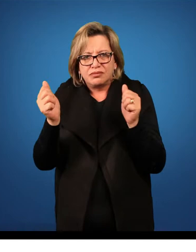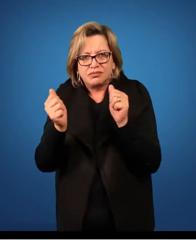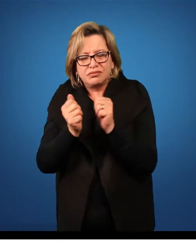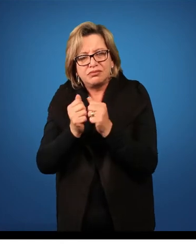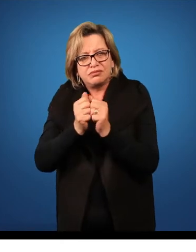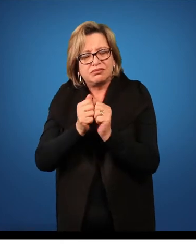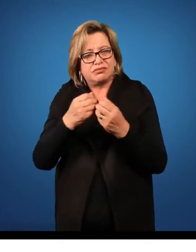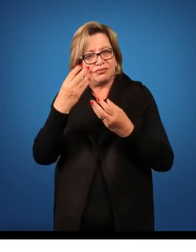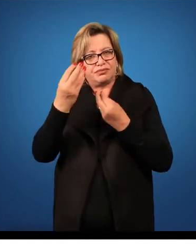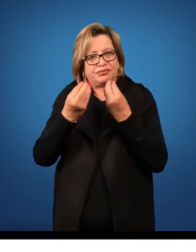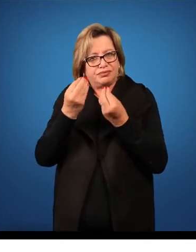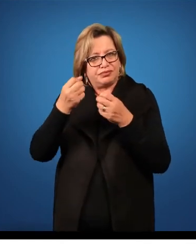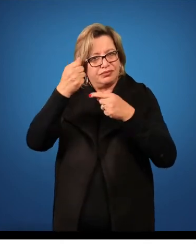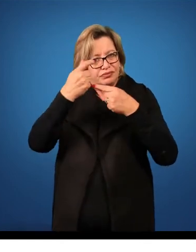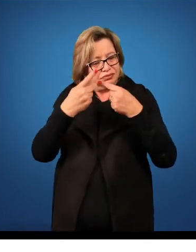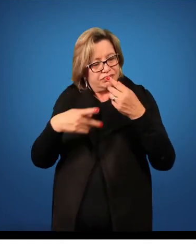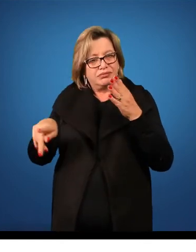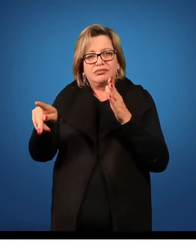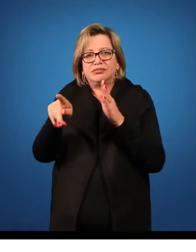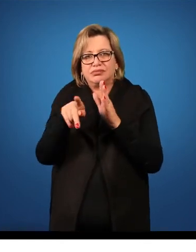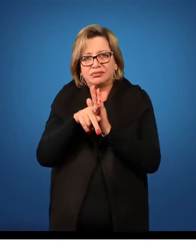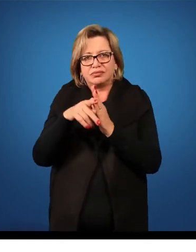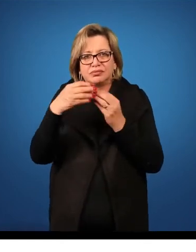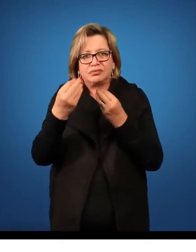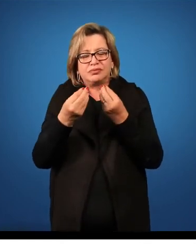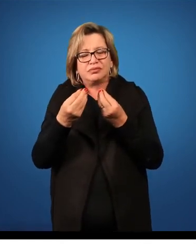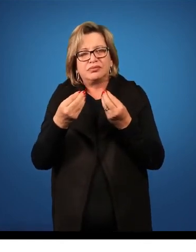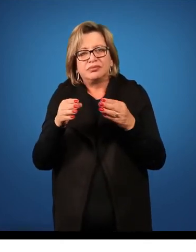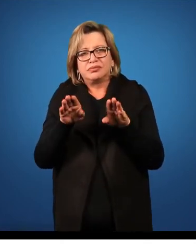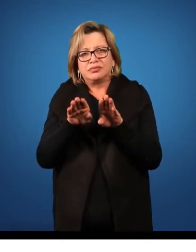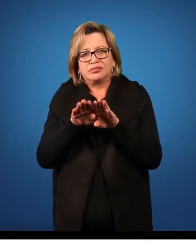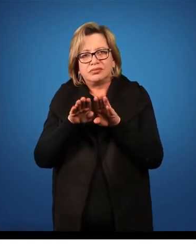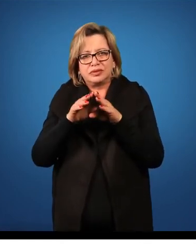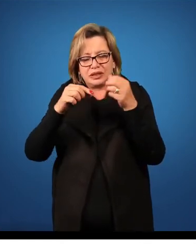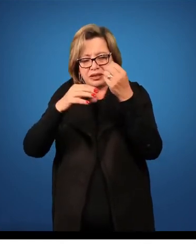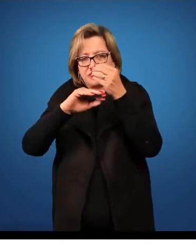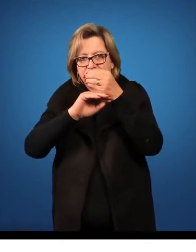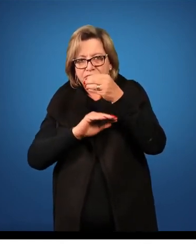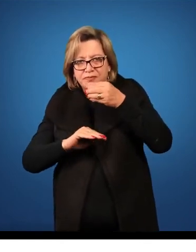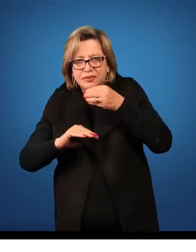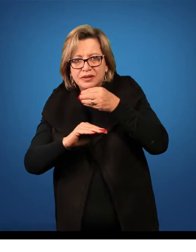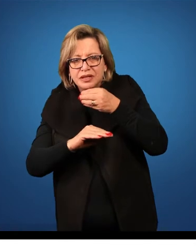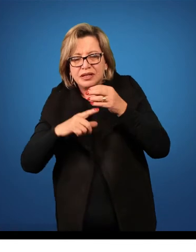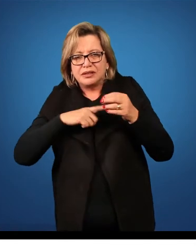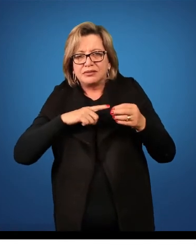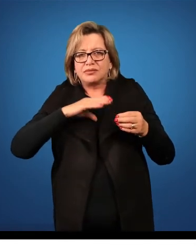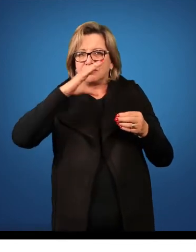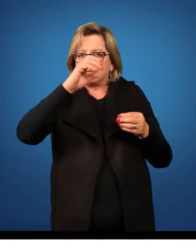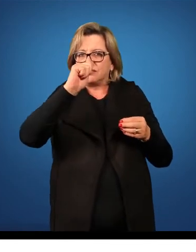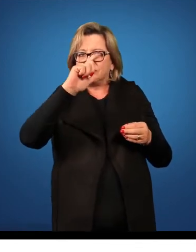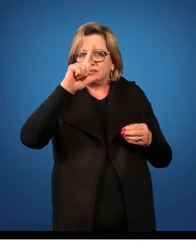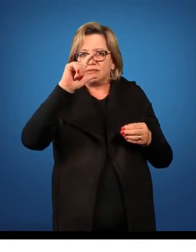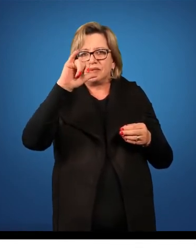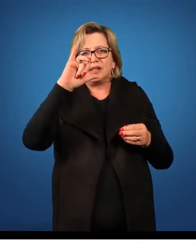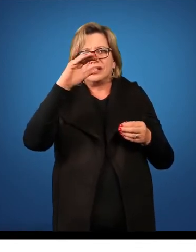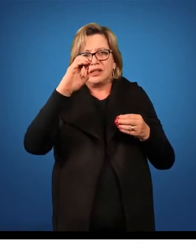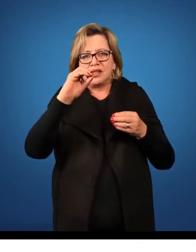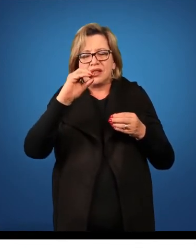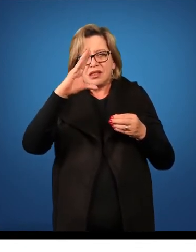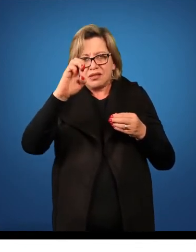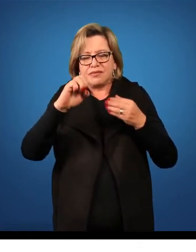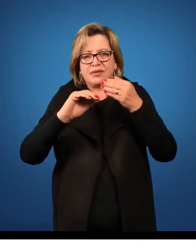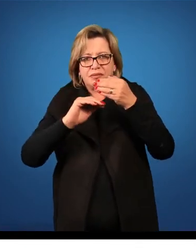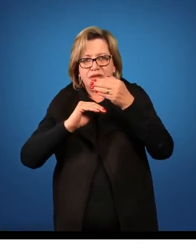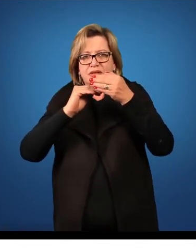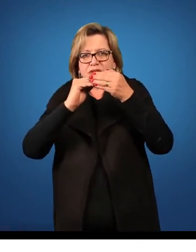gamopétalo, que é uma característica das asterídeas. Então, aqui embaixo a gente tem o cálice, a corola,